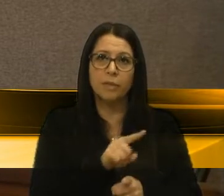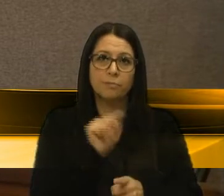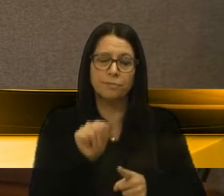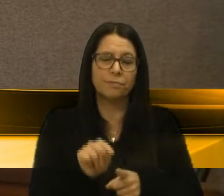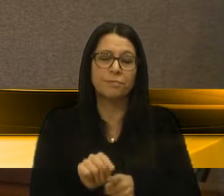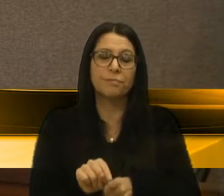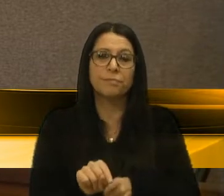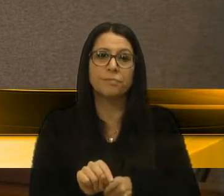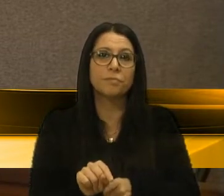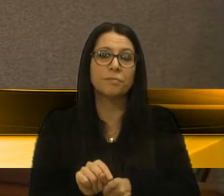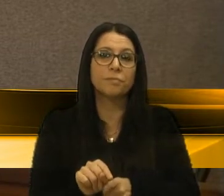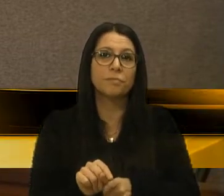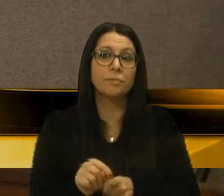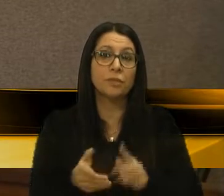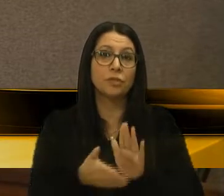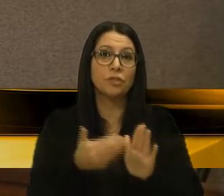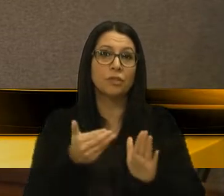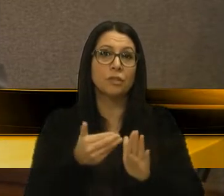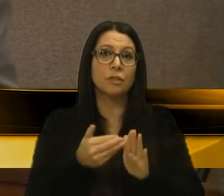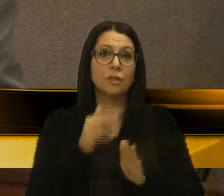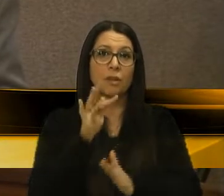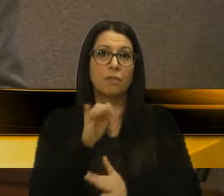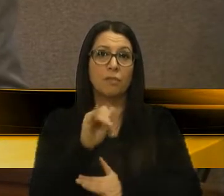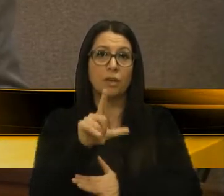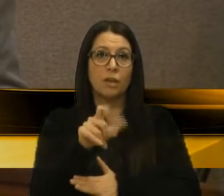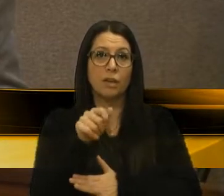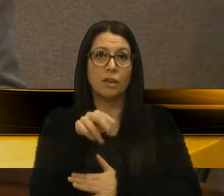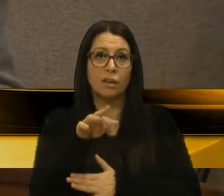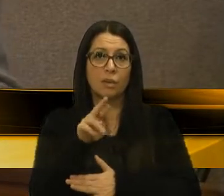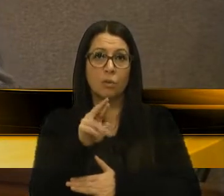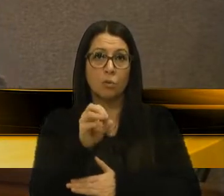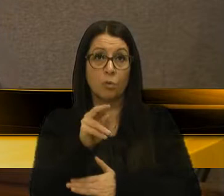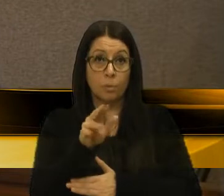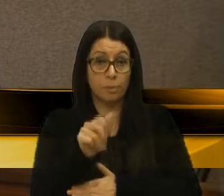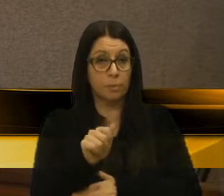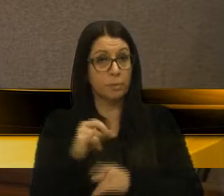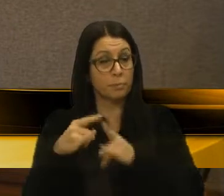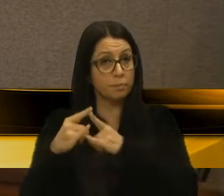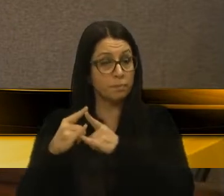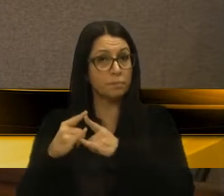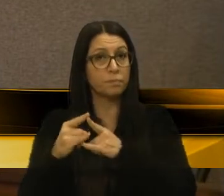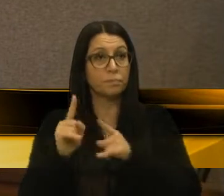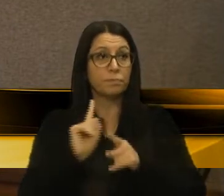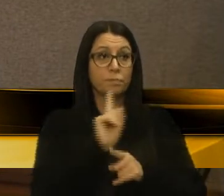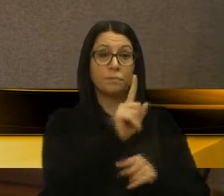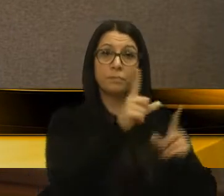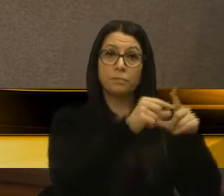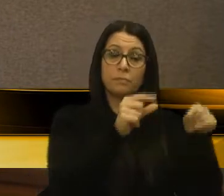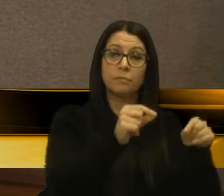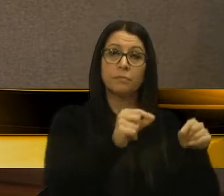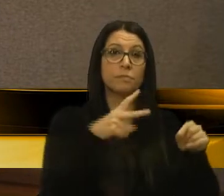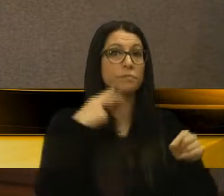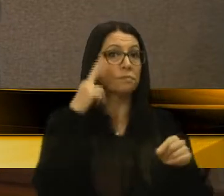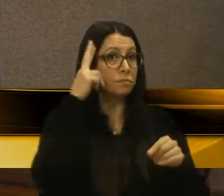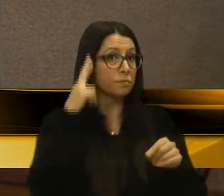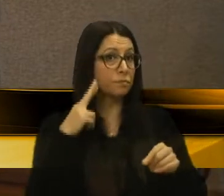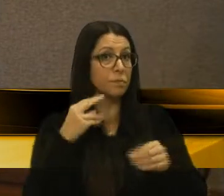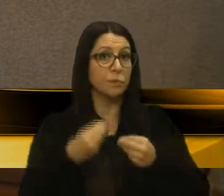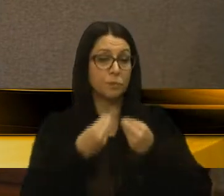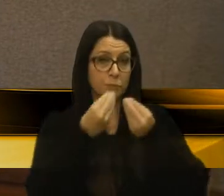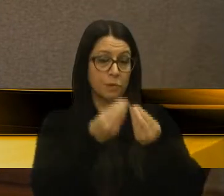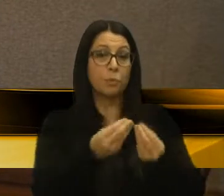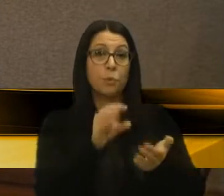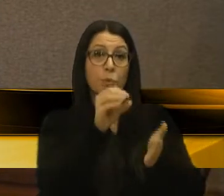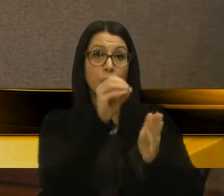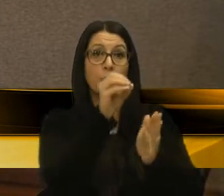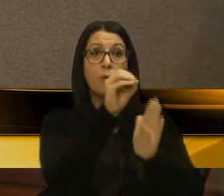da filantropia das instituições, quando nós estivemos em Brasília, junto com o vereador Rafael, nós entregamos um